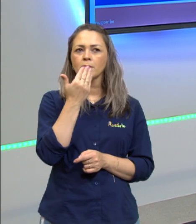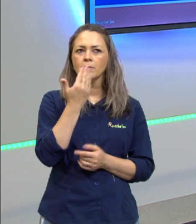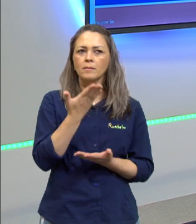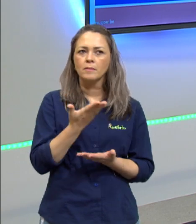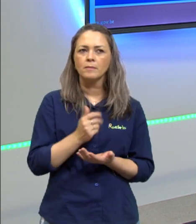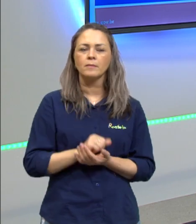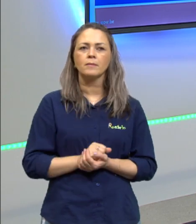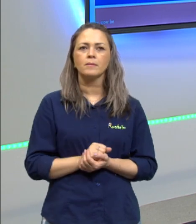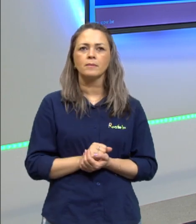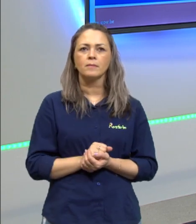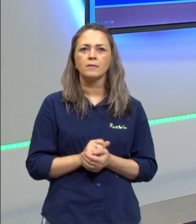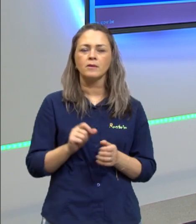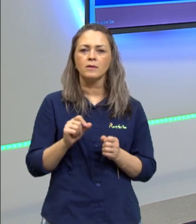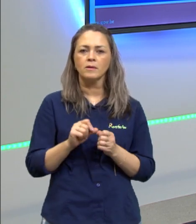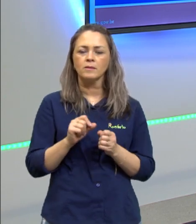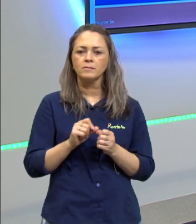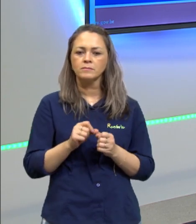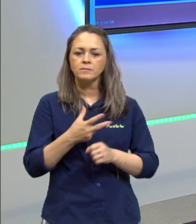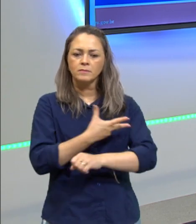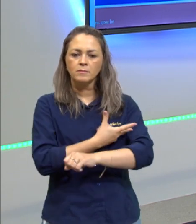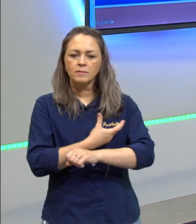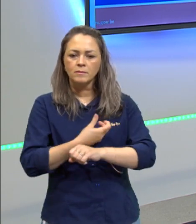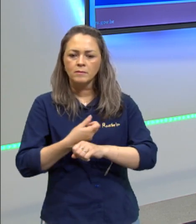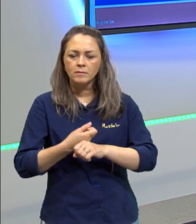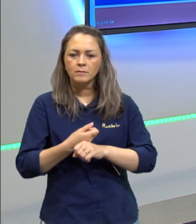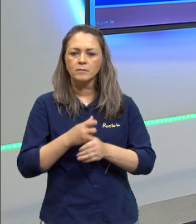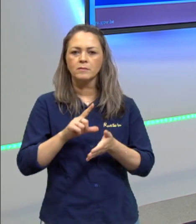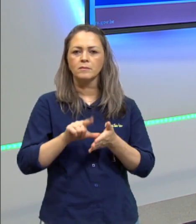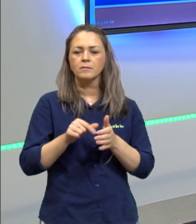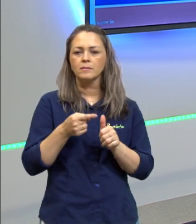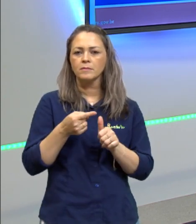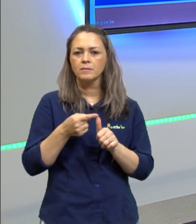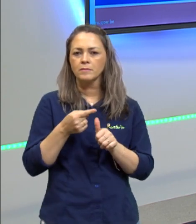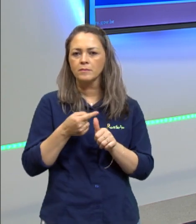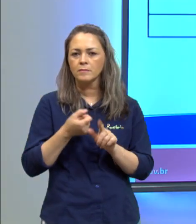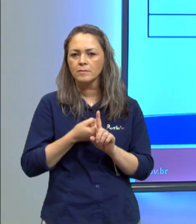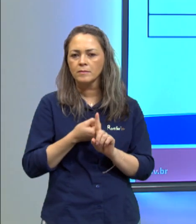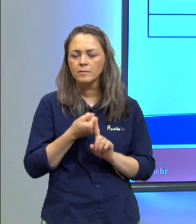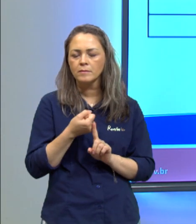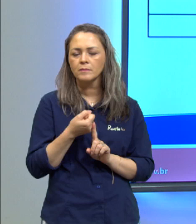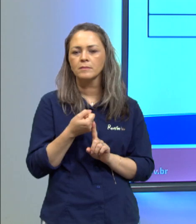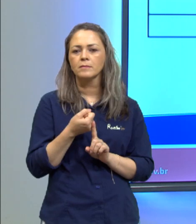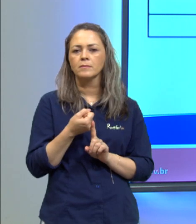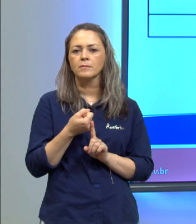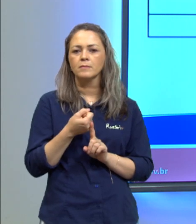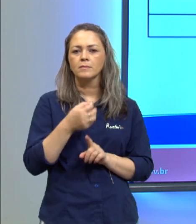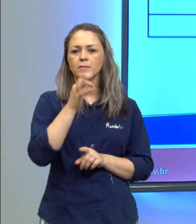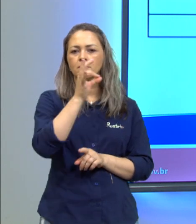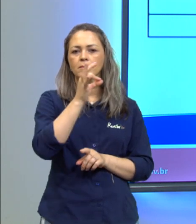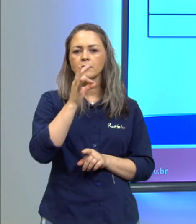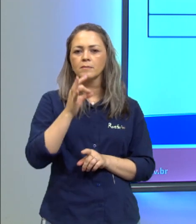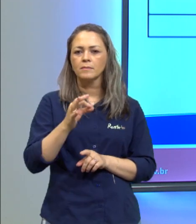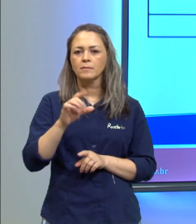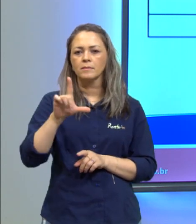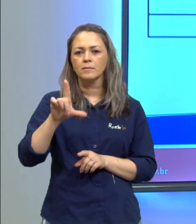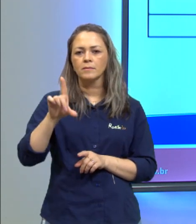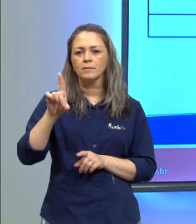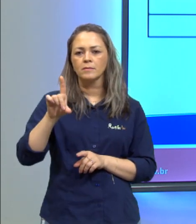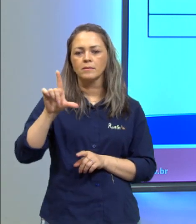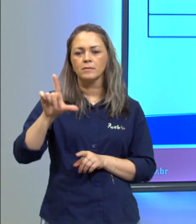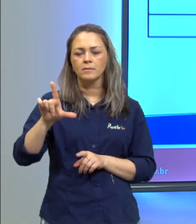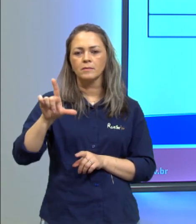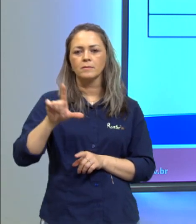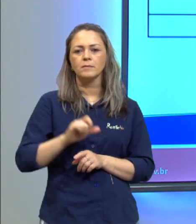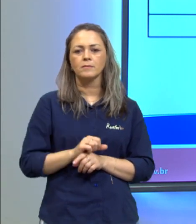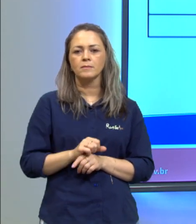realizou o exame após o primeiro mês e a taxa de LDL do